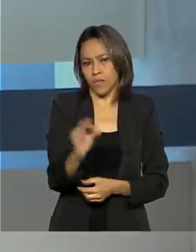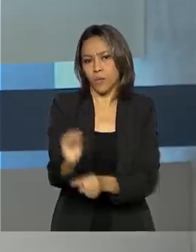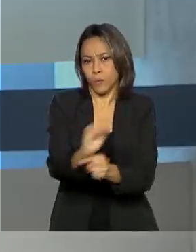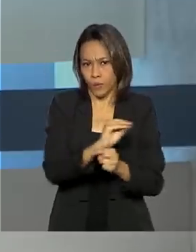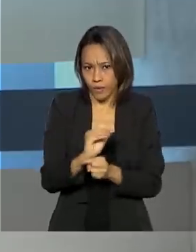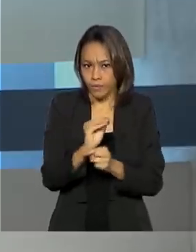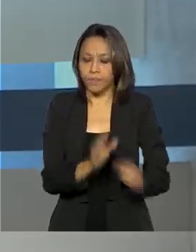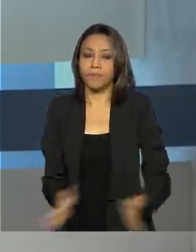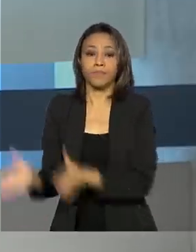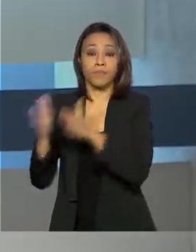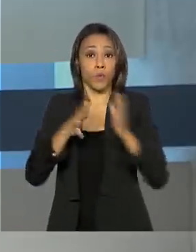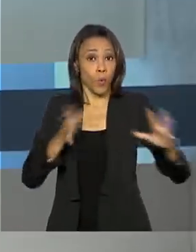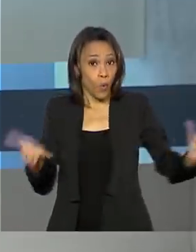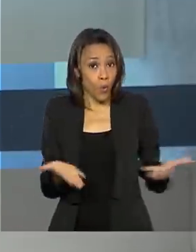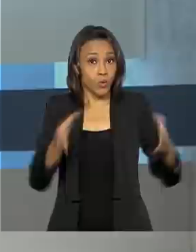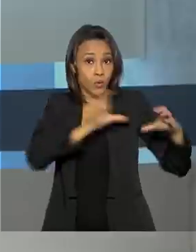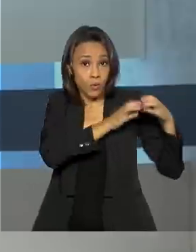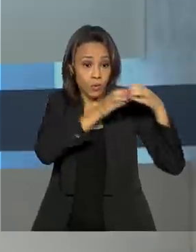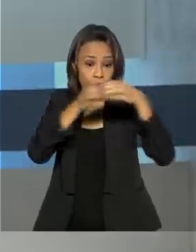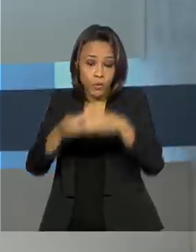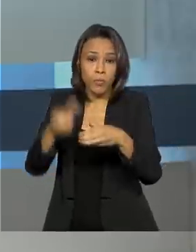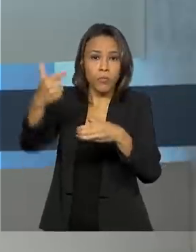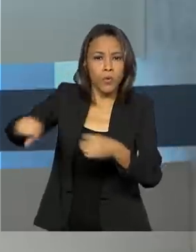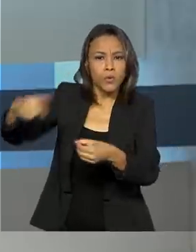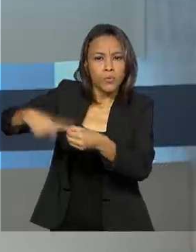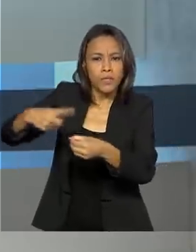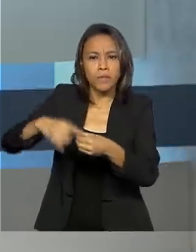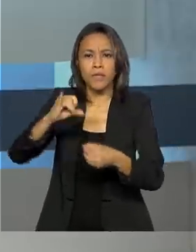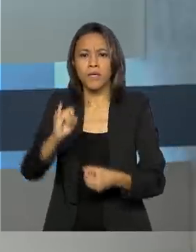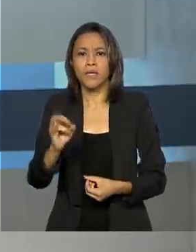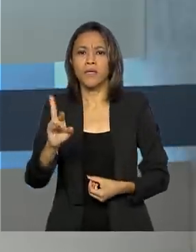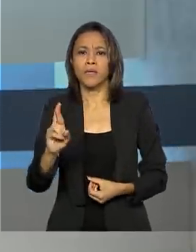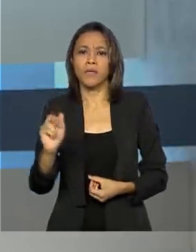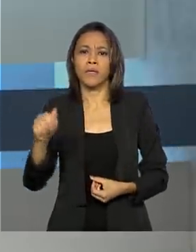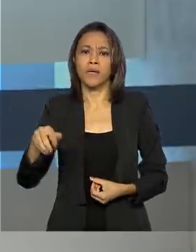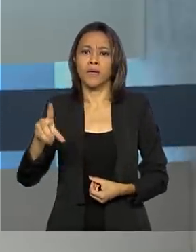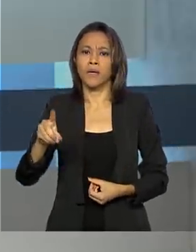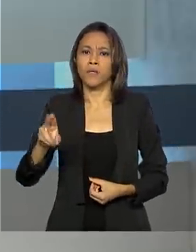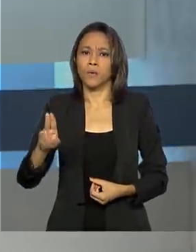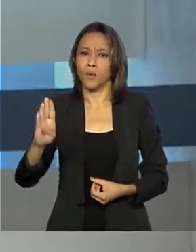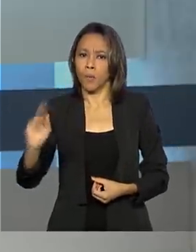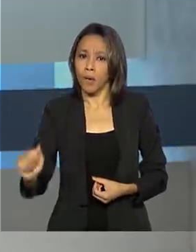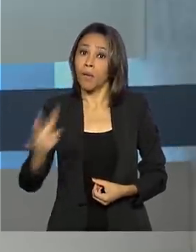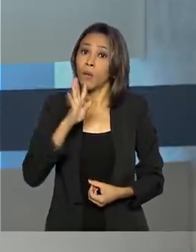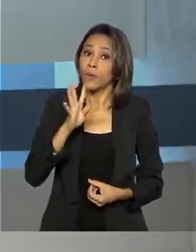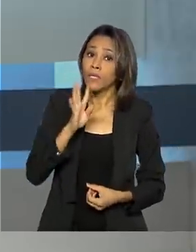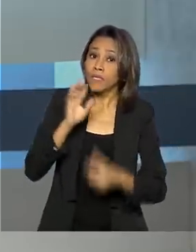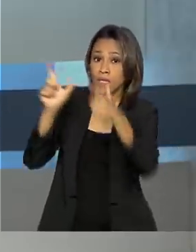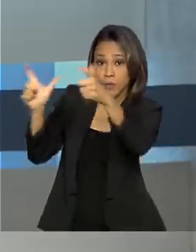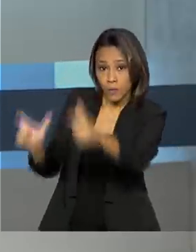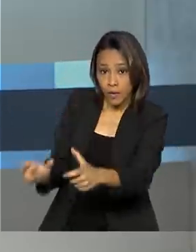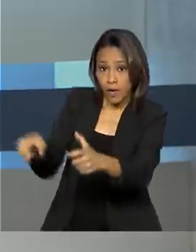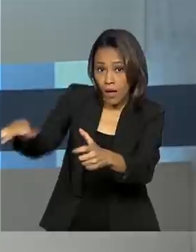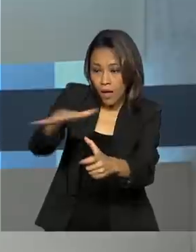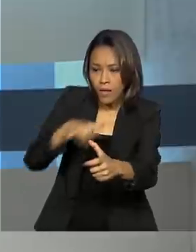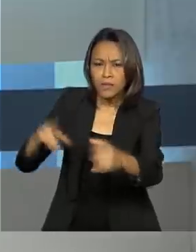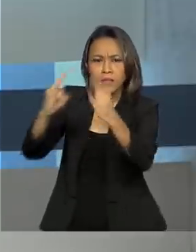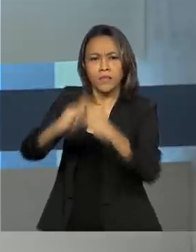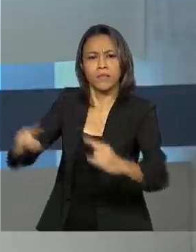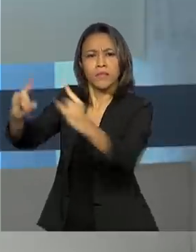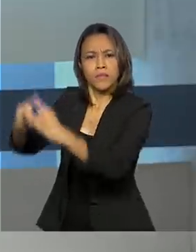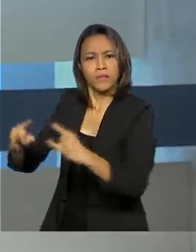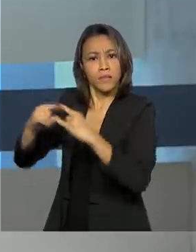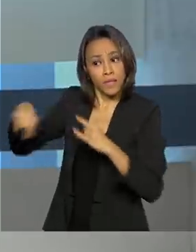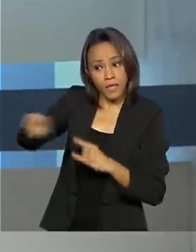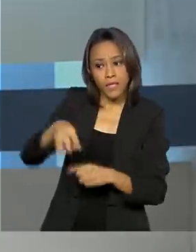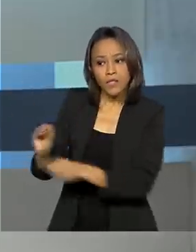A comitiva hoje irá ao município de Iranduba para conhecer o projeto de colonização Bela Vista, um modelo de assentamento em que os moradores